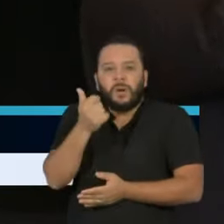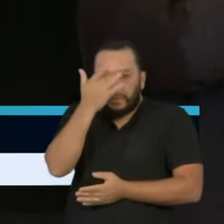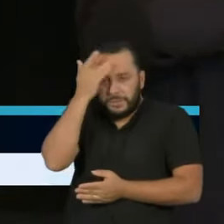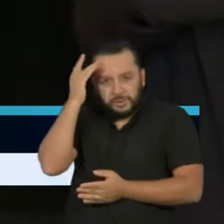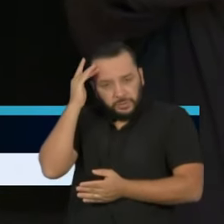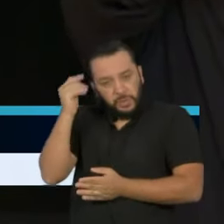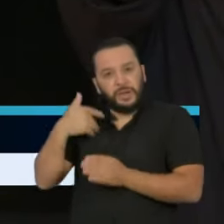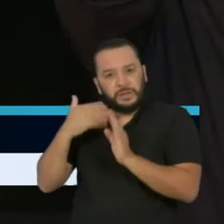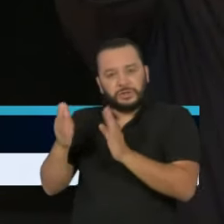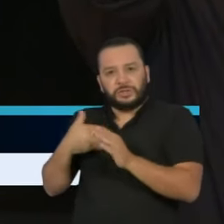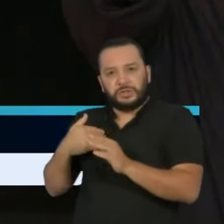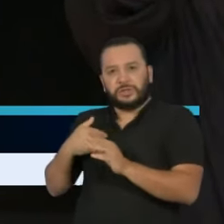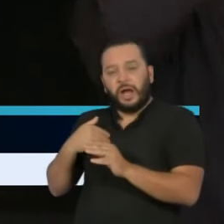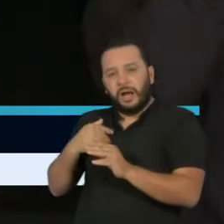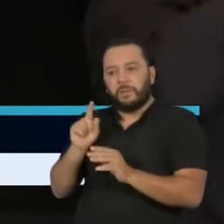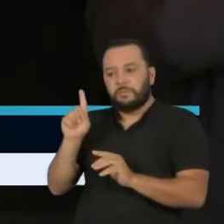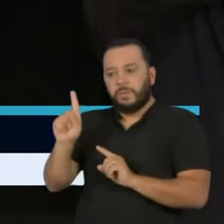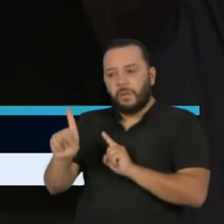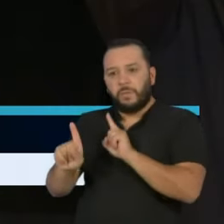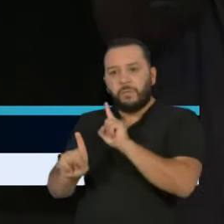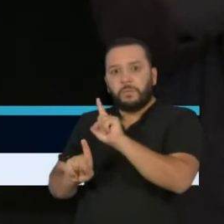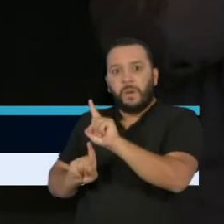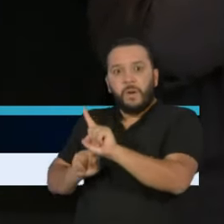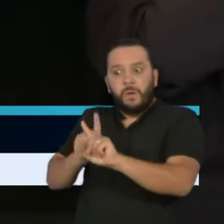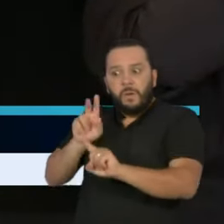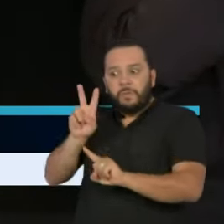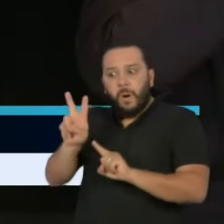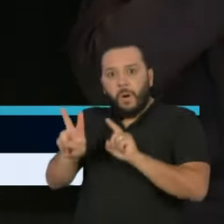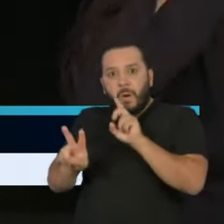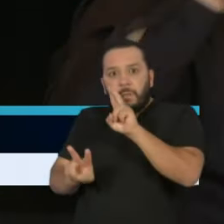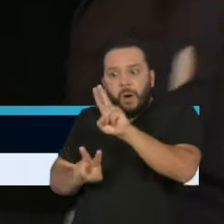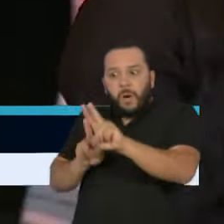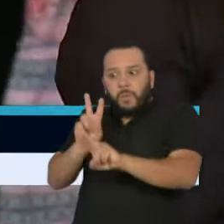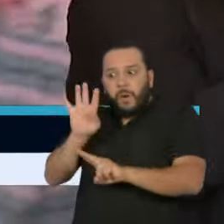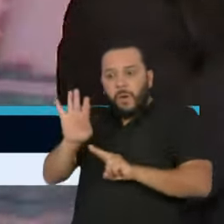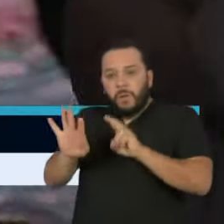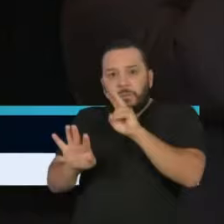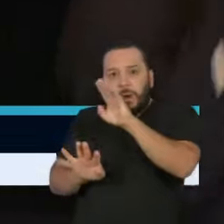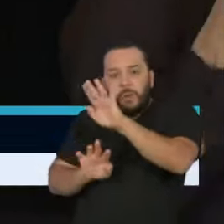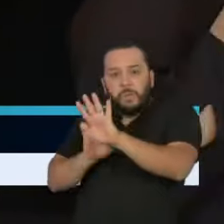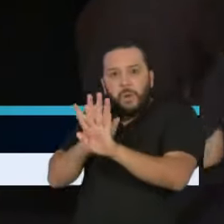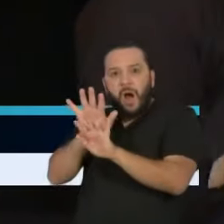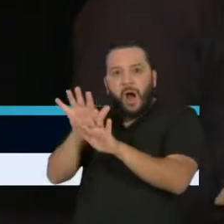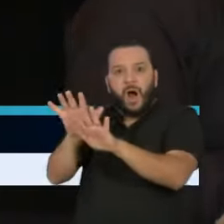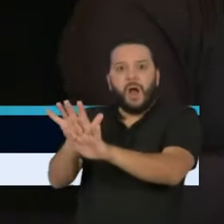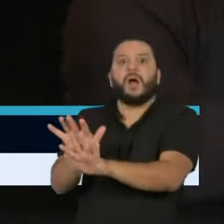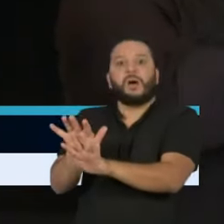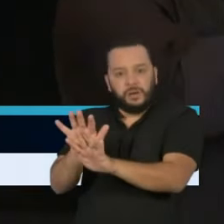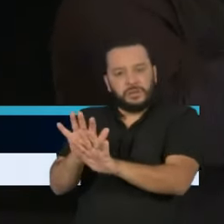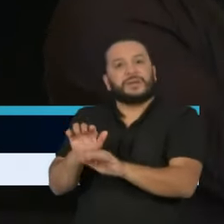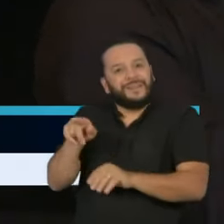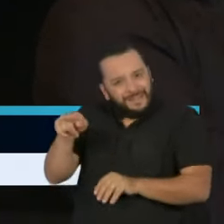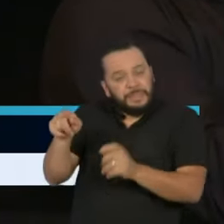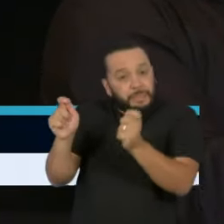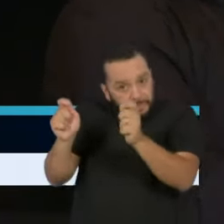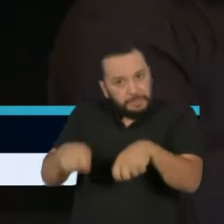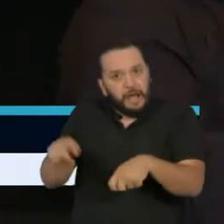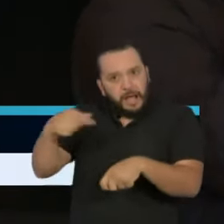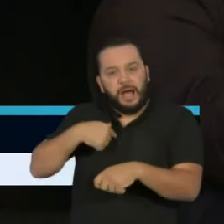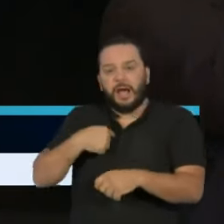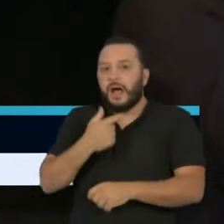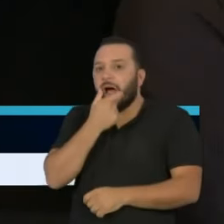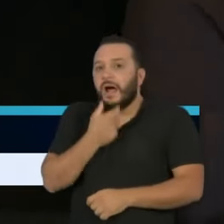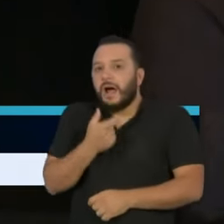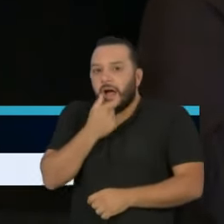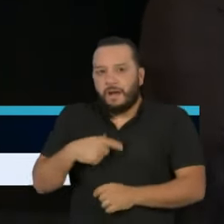casos foi muito claro, permitiu à instituição organizar-se para atender